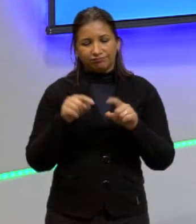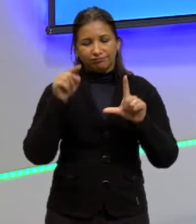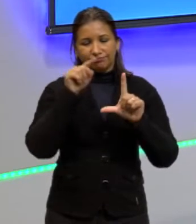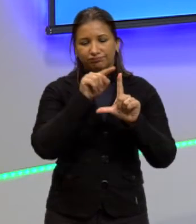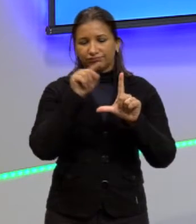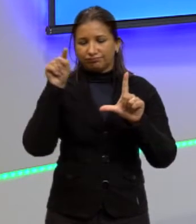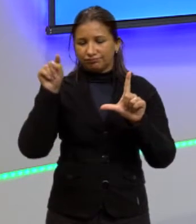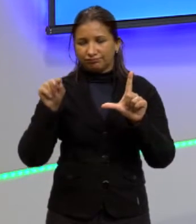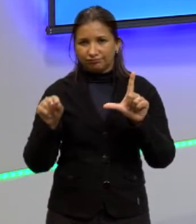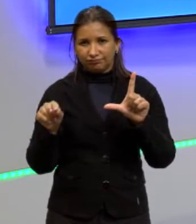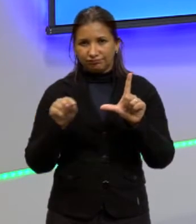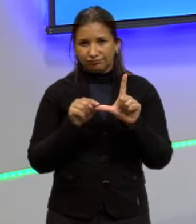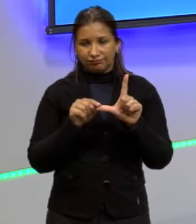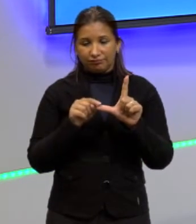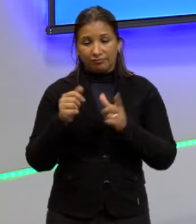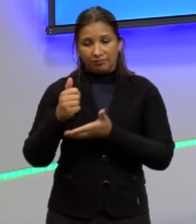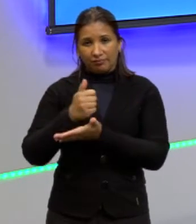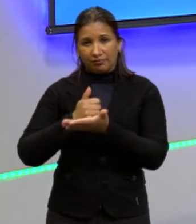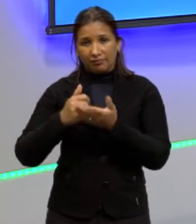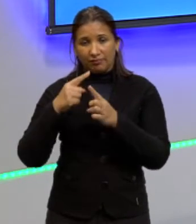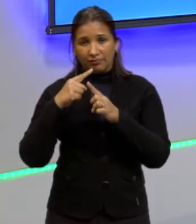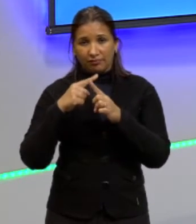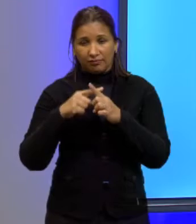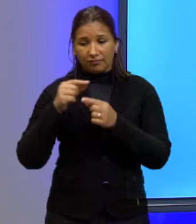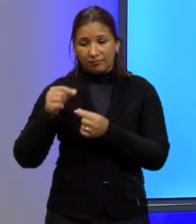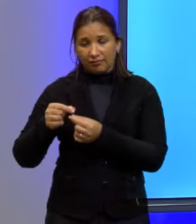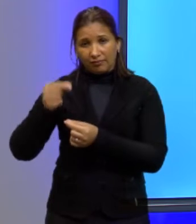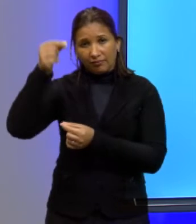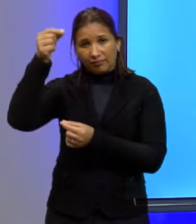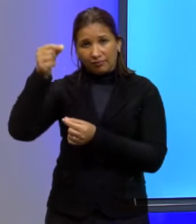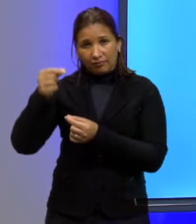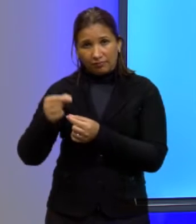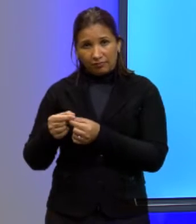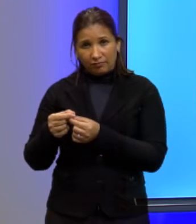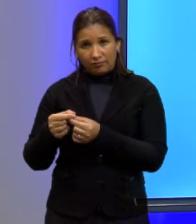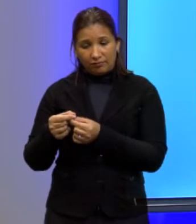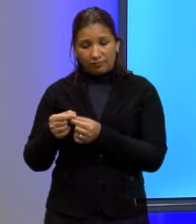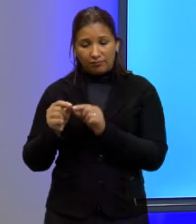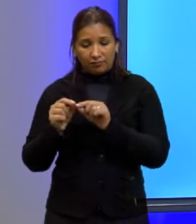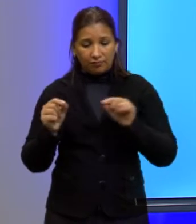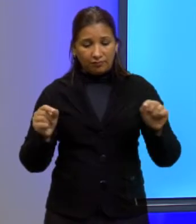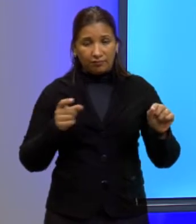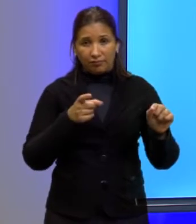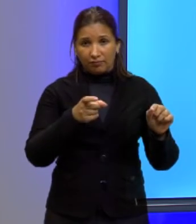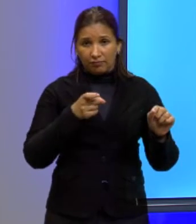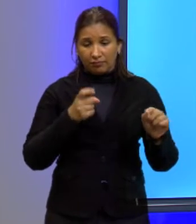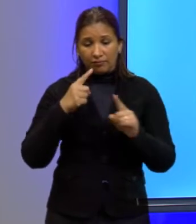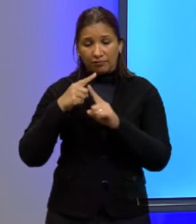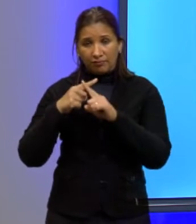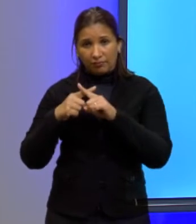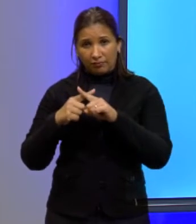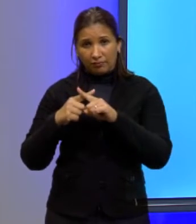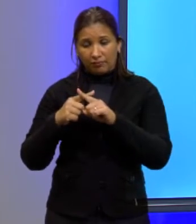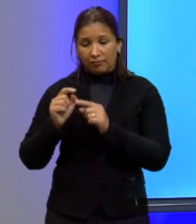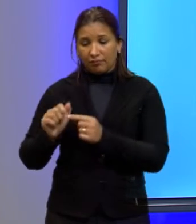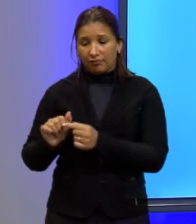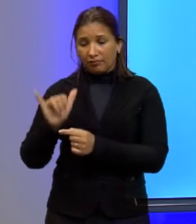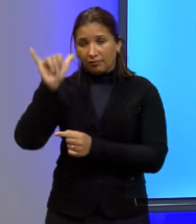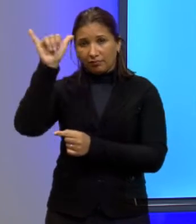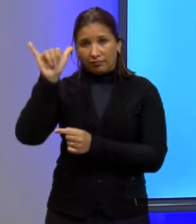base vezes altura, ou seja, o X vezes o Y.